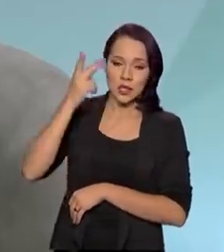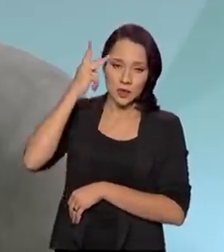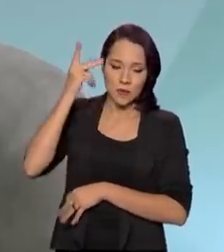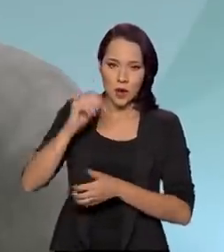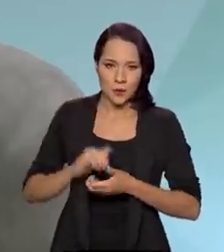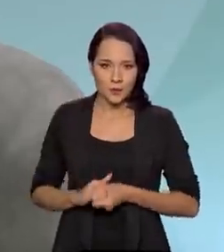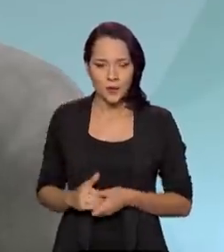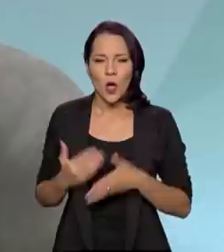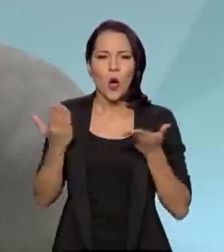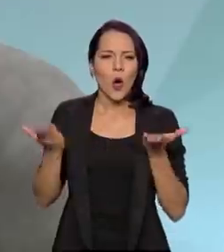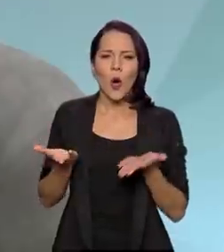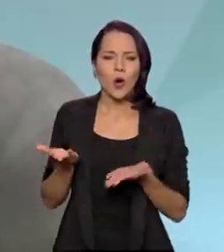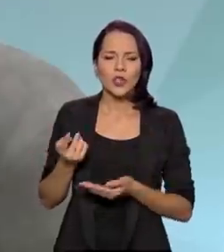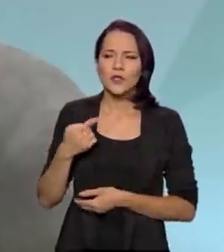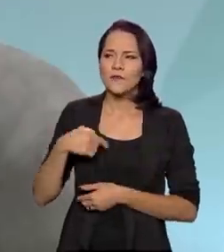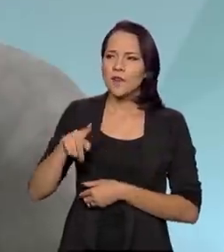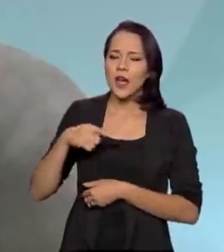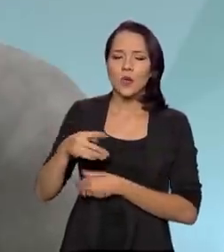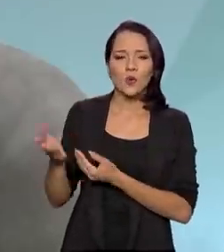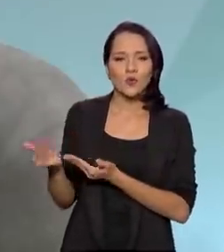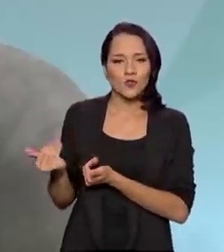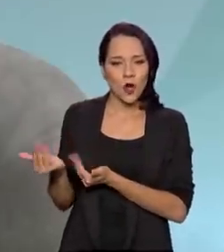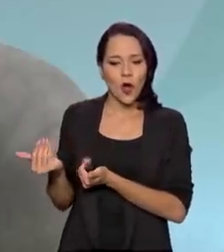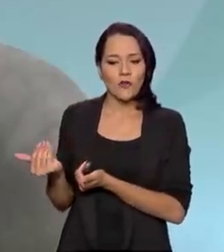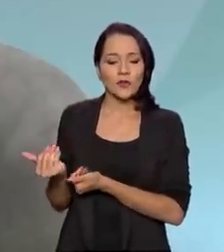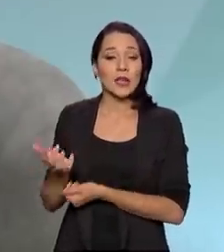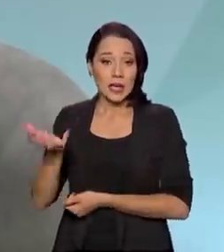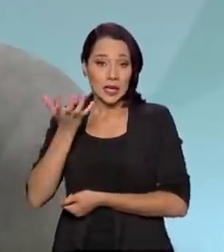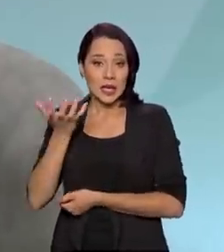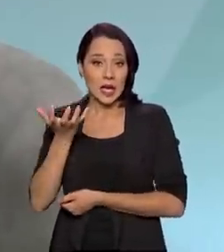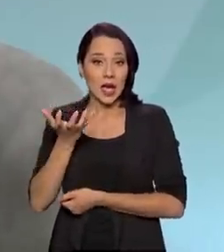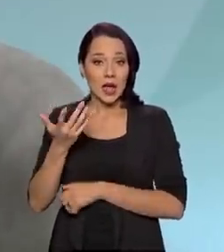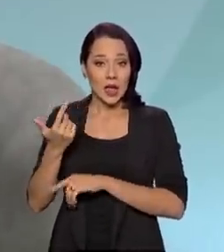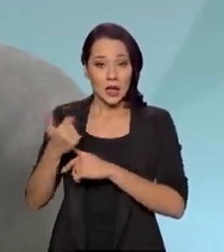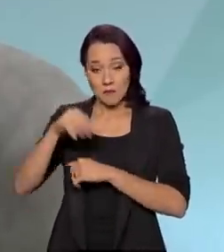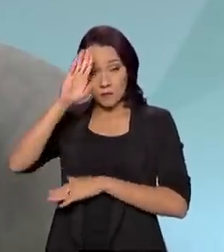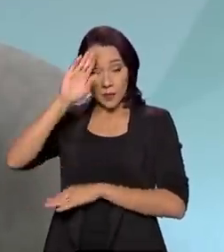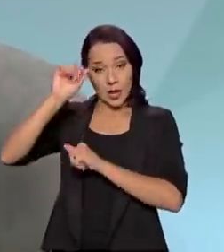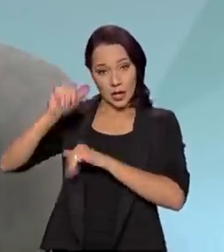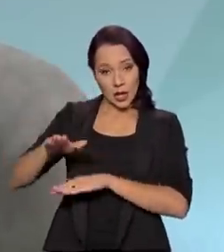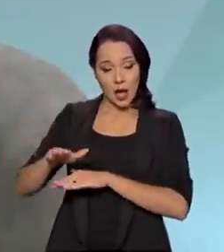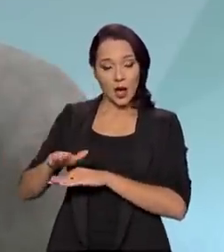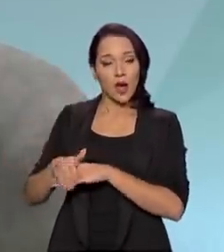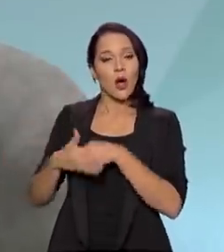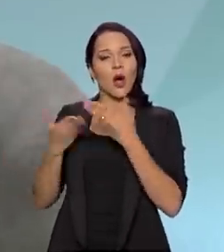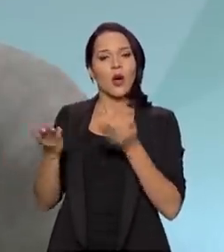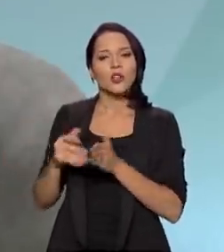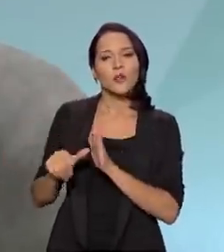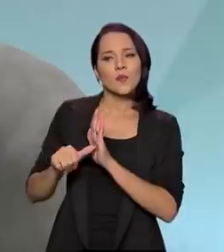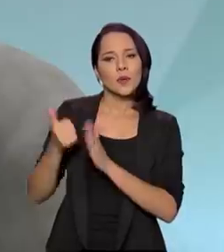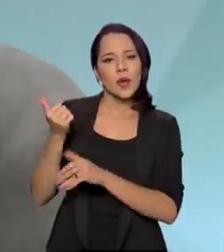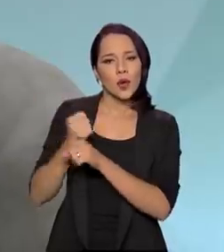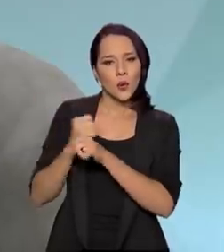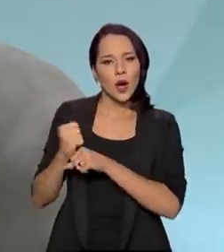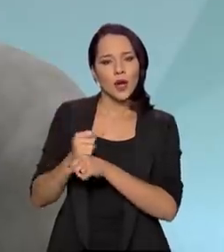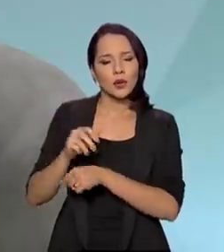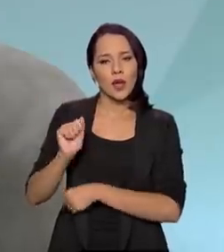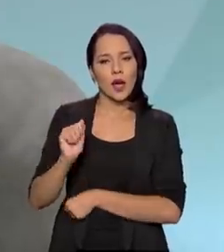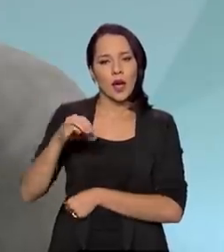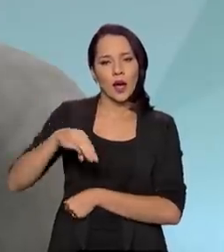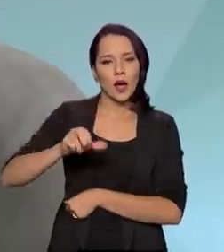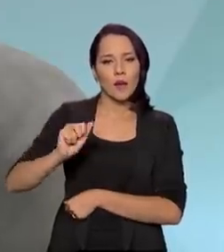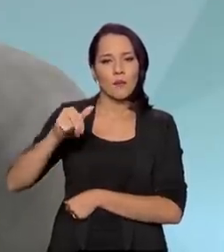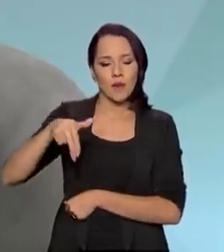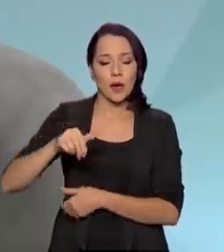atualmente os jovens que desejam ser militar. Lá hoje funciona o primeiro ano da Academia Militar das Agulhas